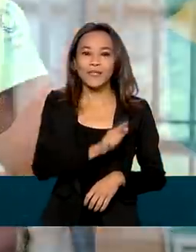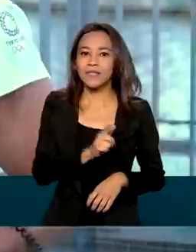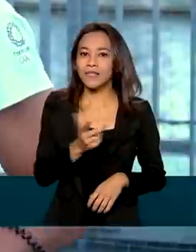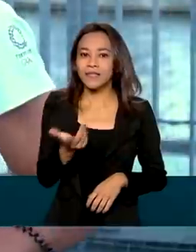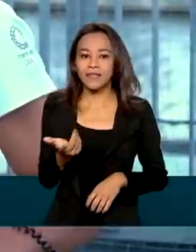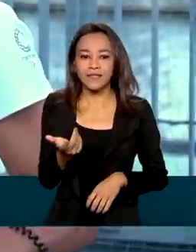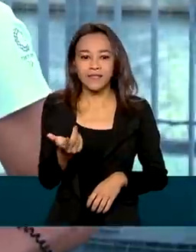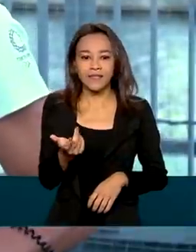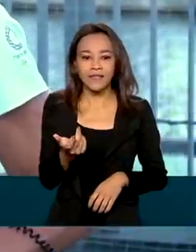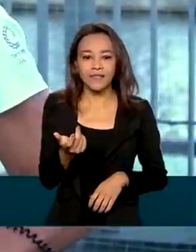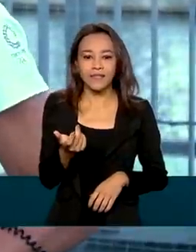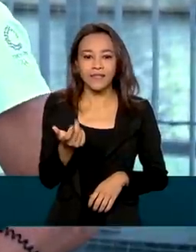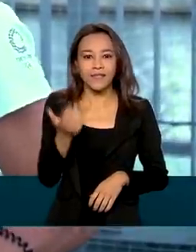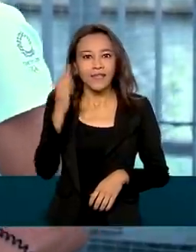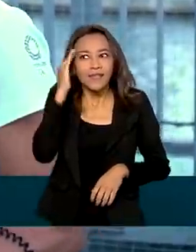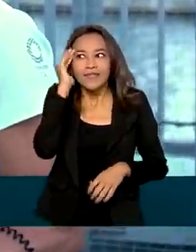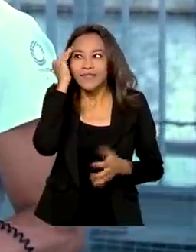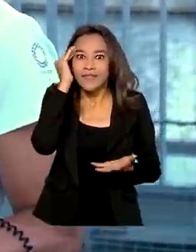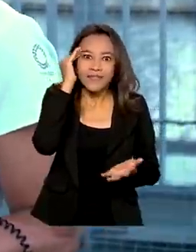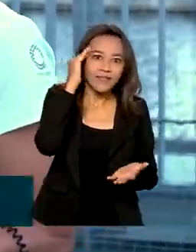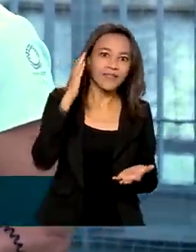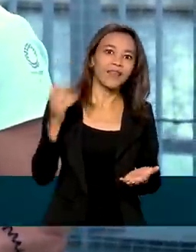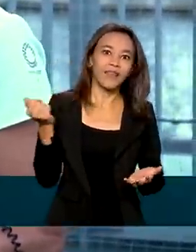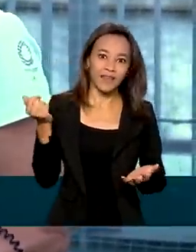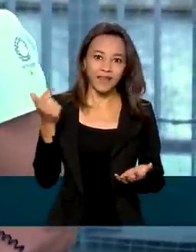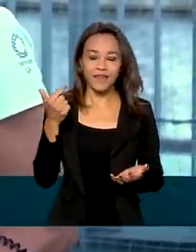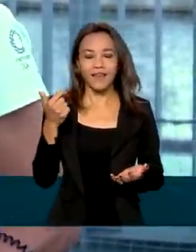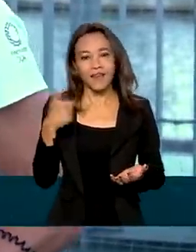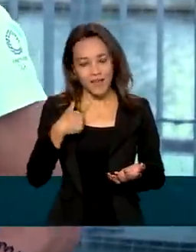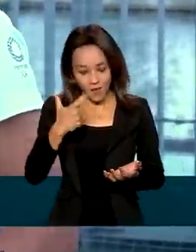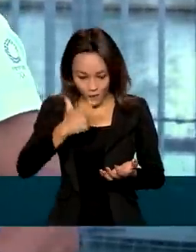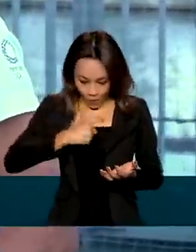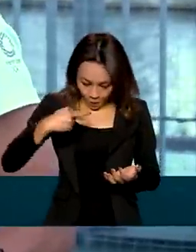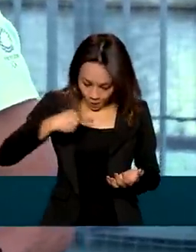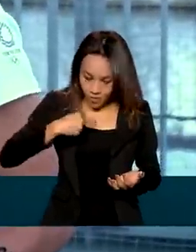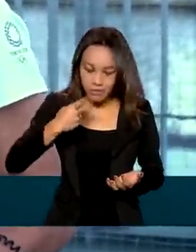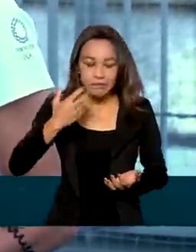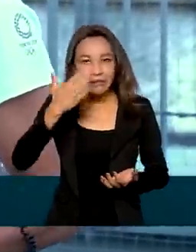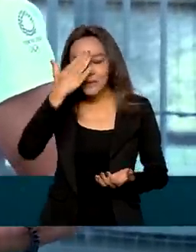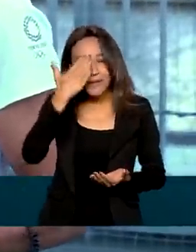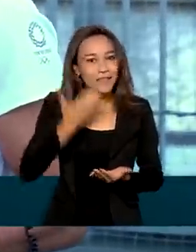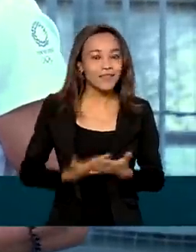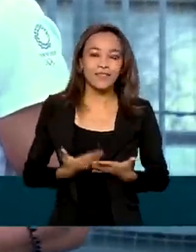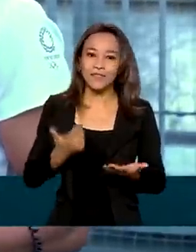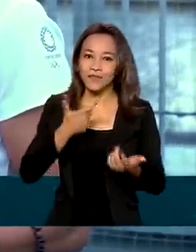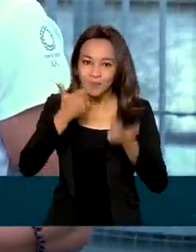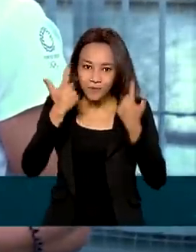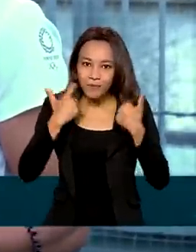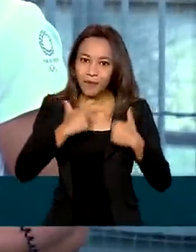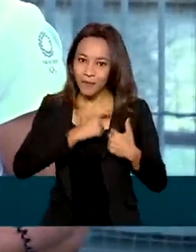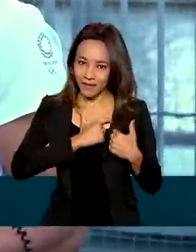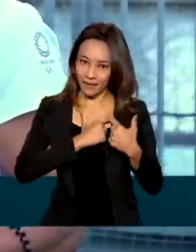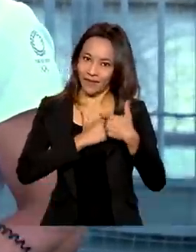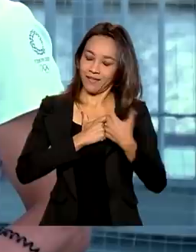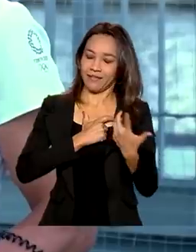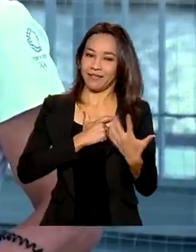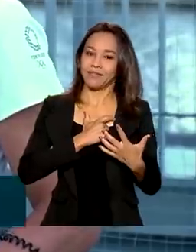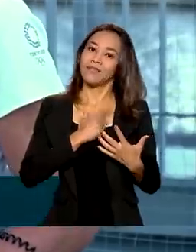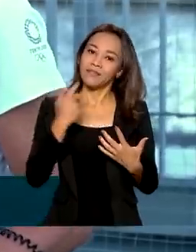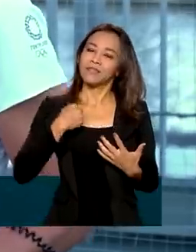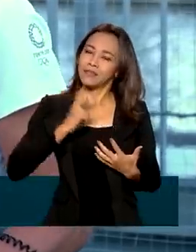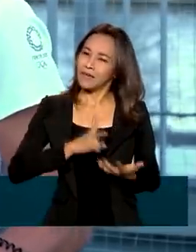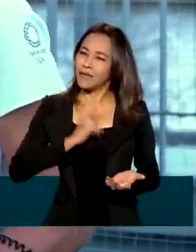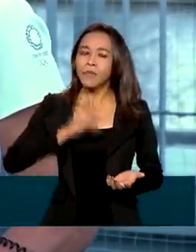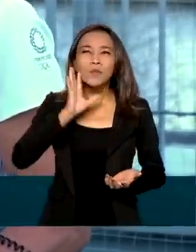o feito que a gente fez. Eu acho que eu olho ainda para essa medalha e não consigo acreditar. Foi algo que a gente sempre